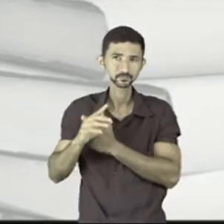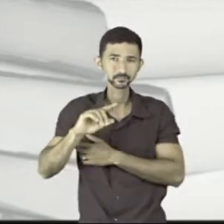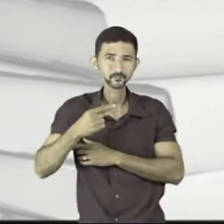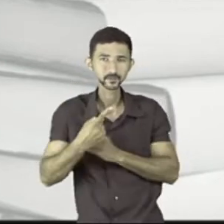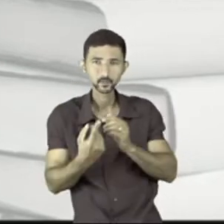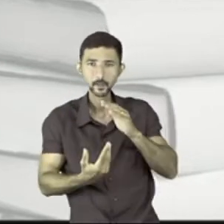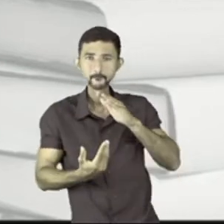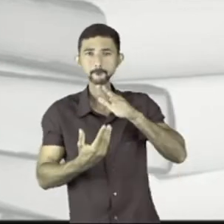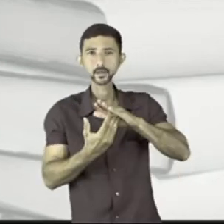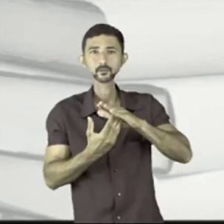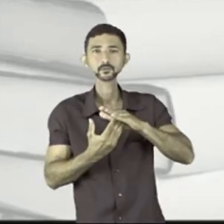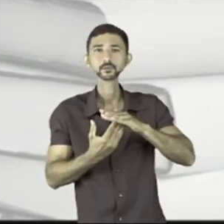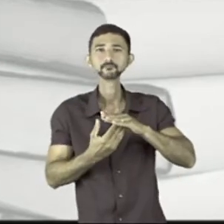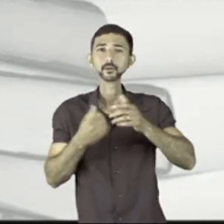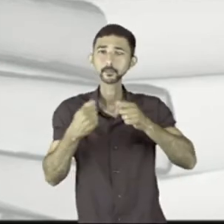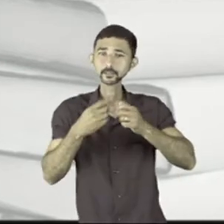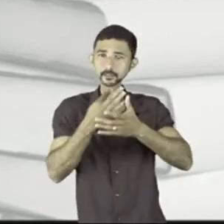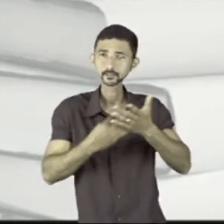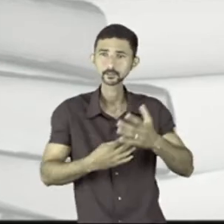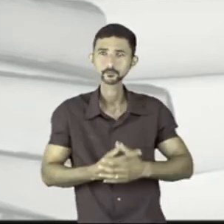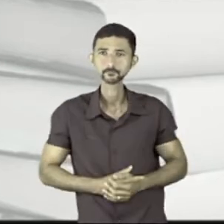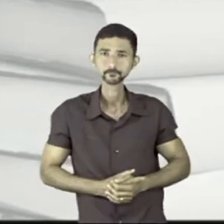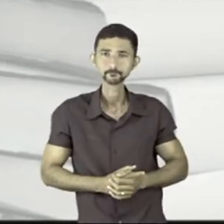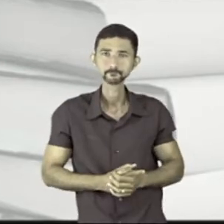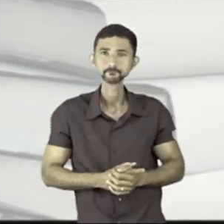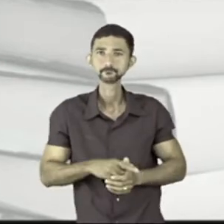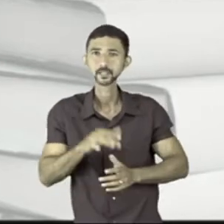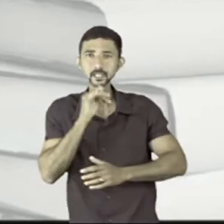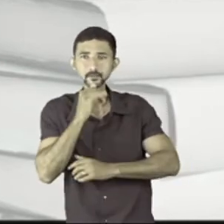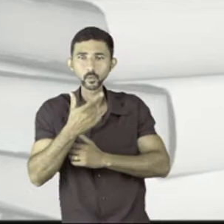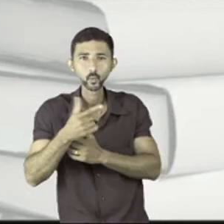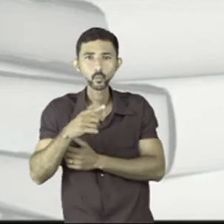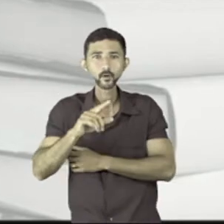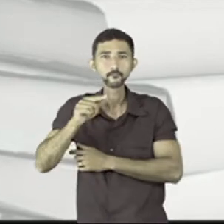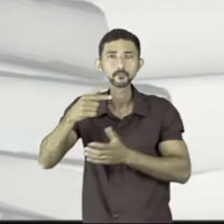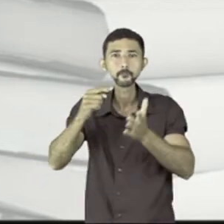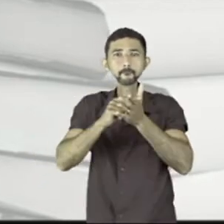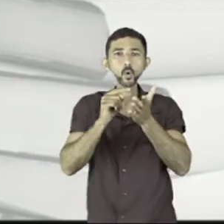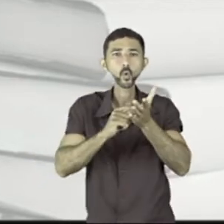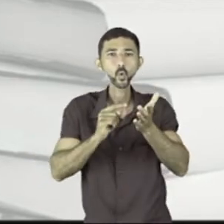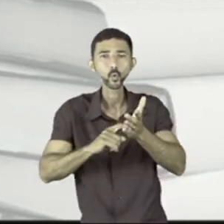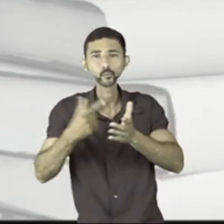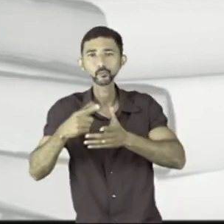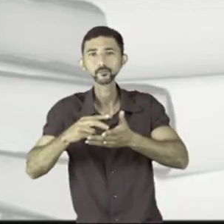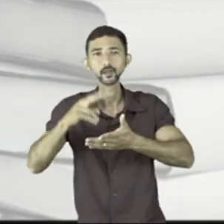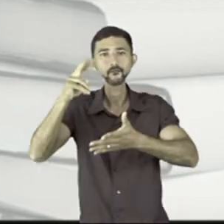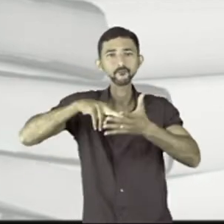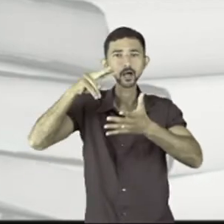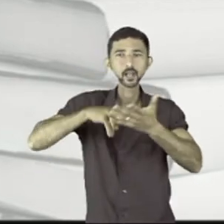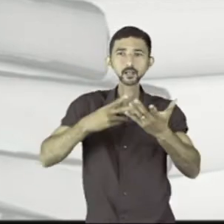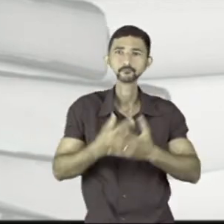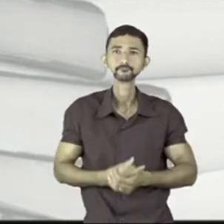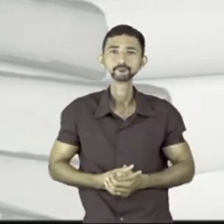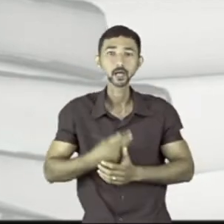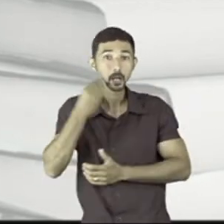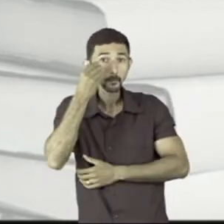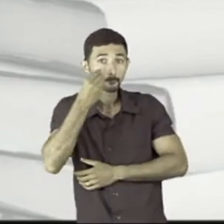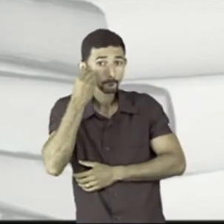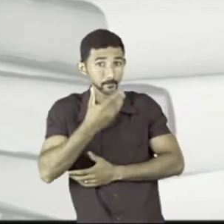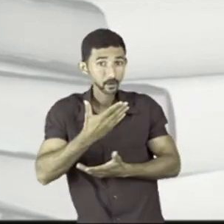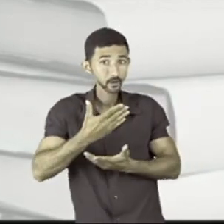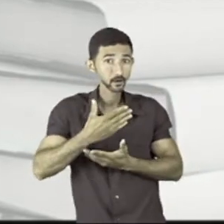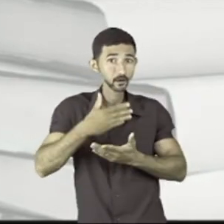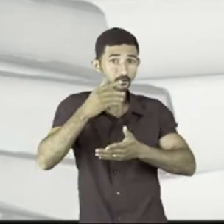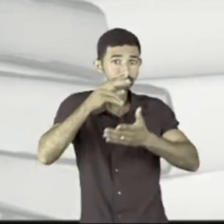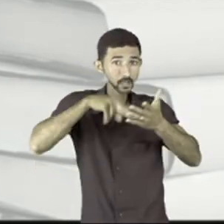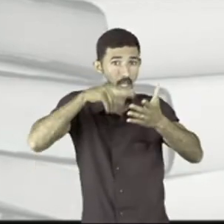pausa que é necessária no texto. Se nós não tivermos os sinais de pontuação, eu não vou ler aqui para você, mas experimenta aí na sua